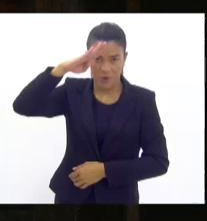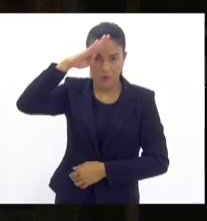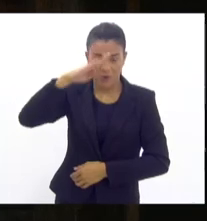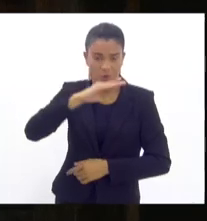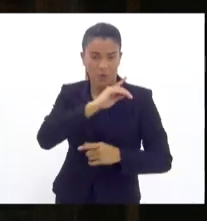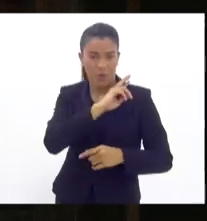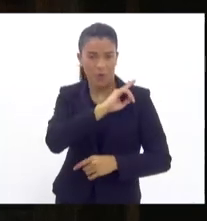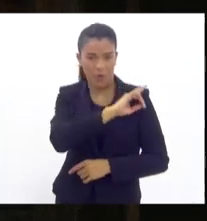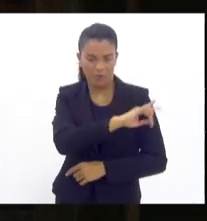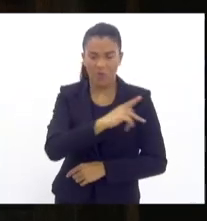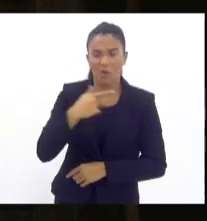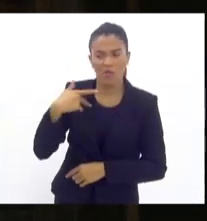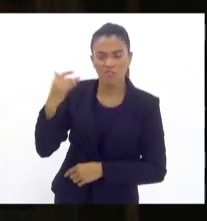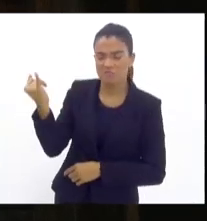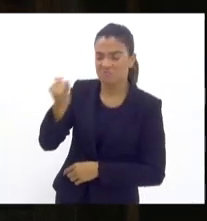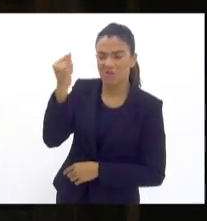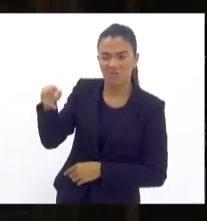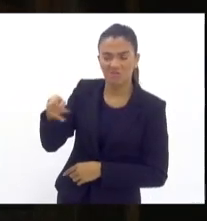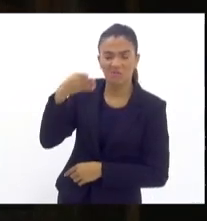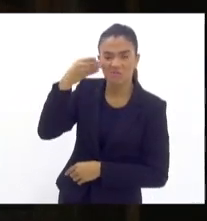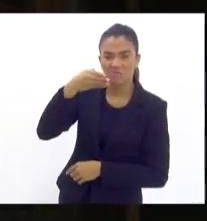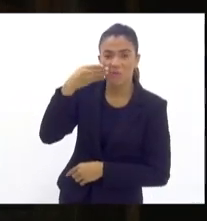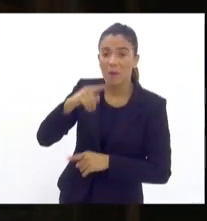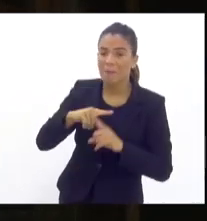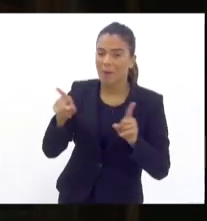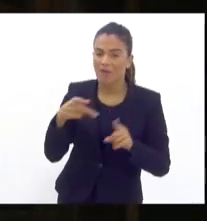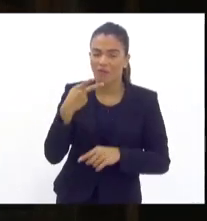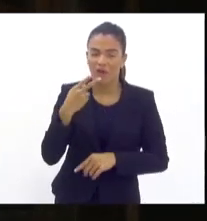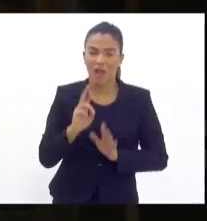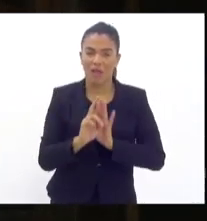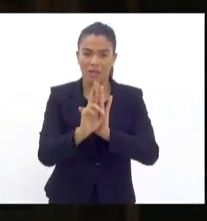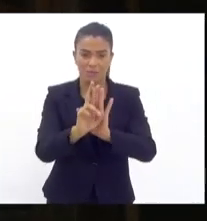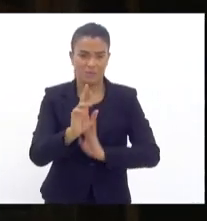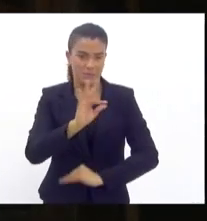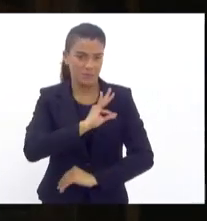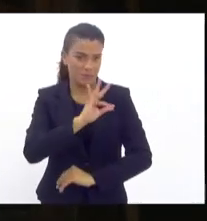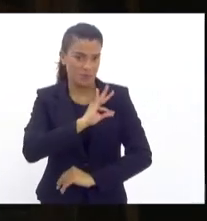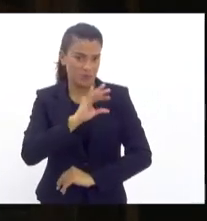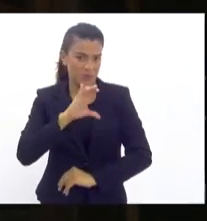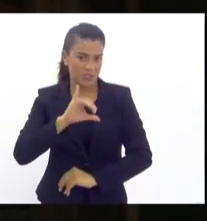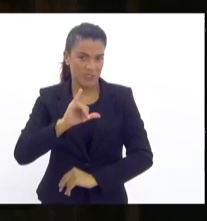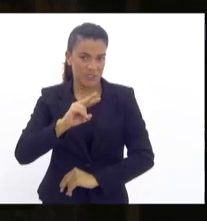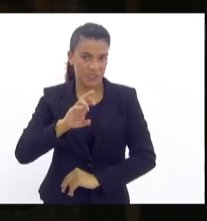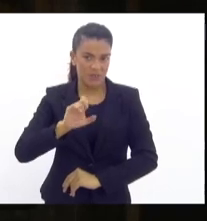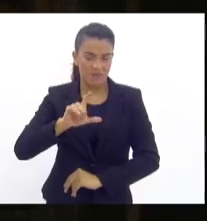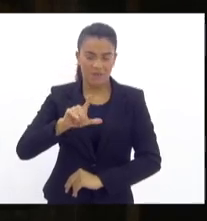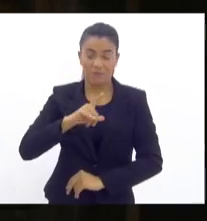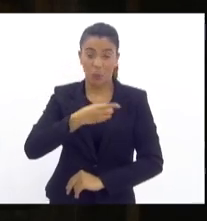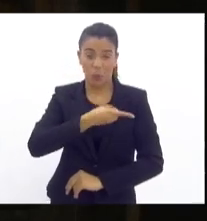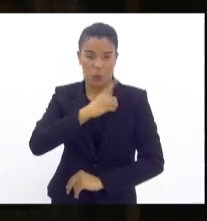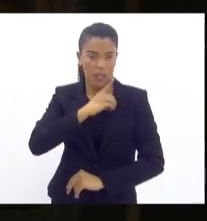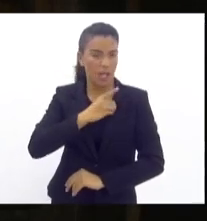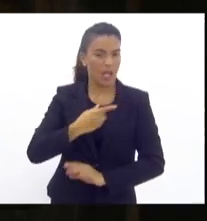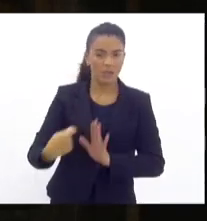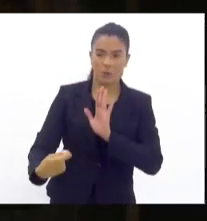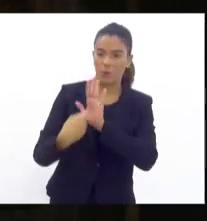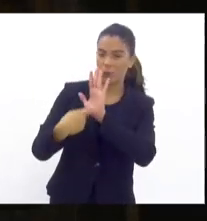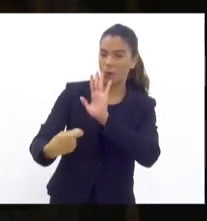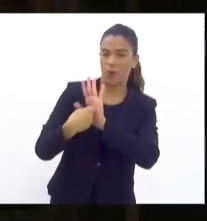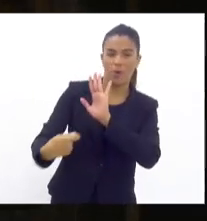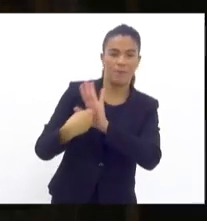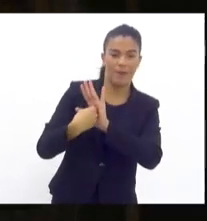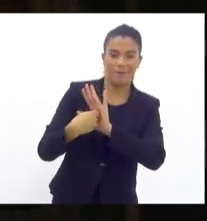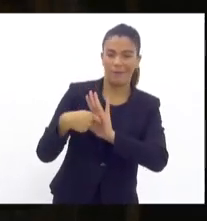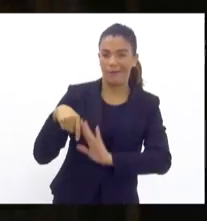Achei muito pertinência a sua fala, mas eu vou falar pela Polícia Civil aqui. Os delegados são muito cobrados. São